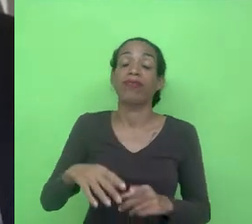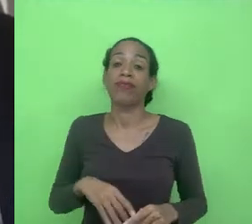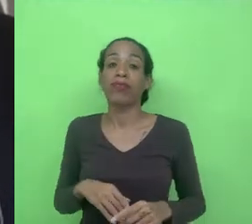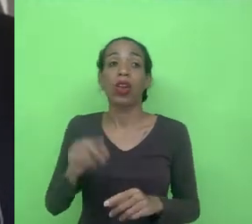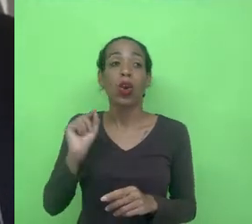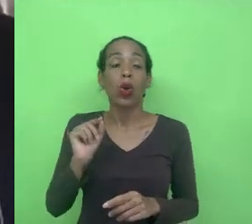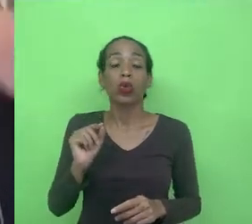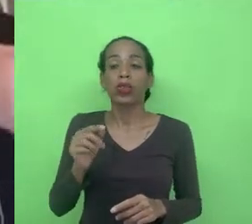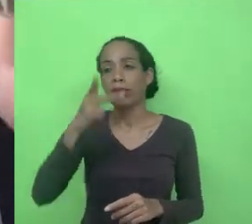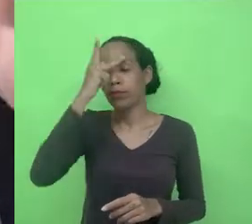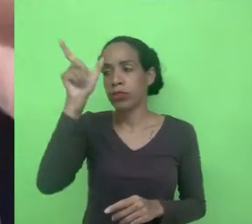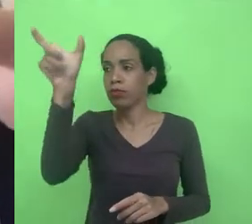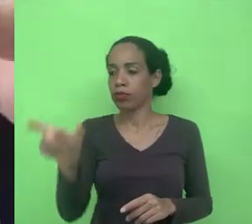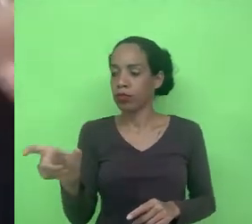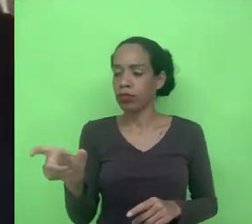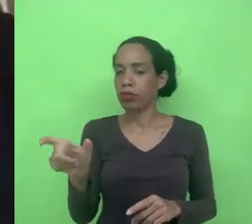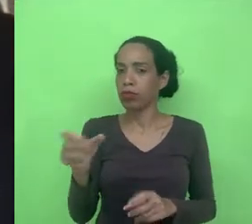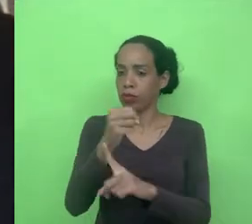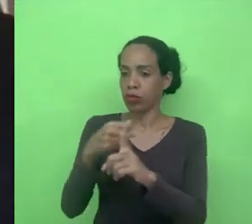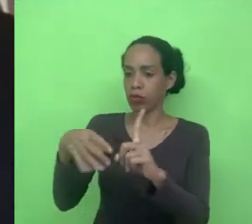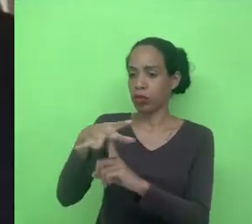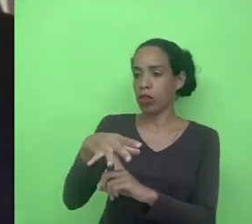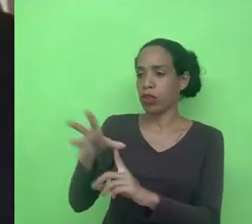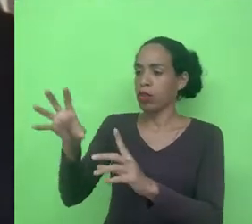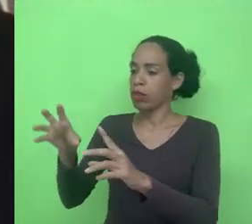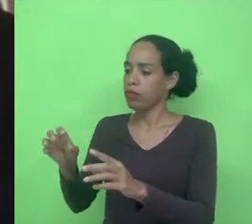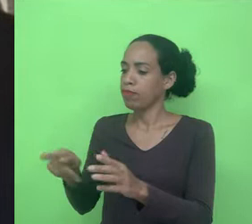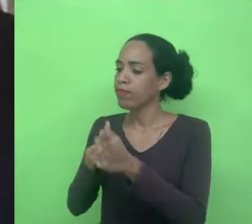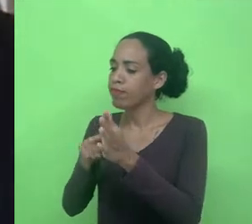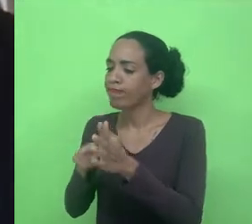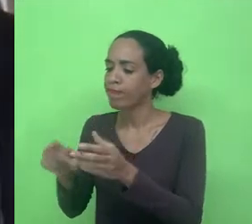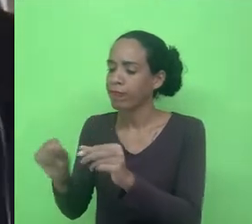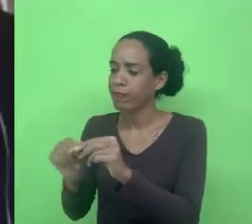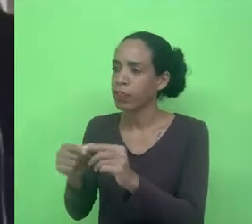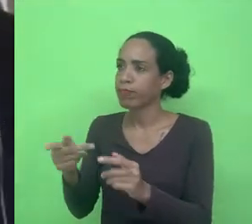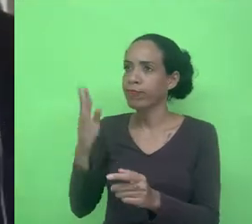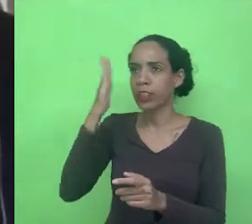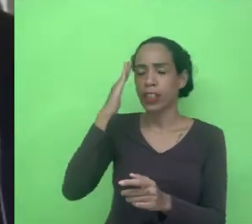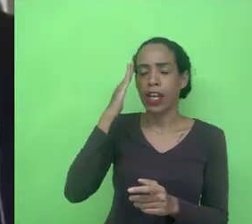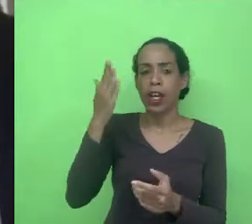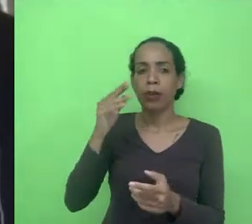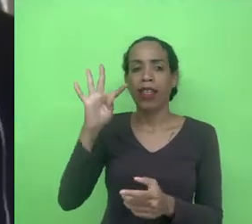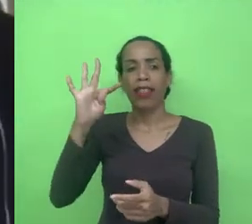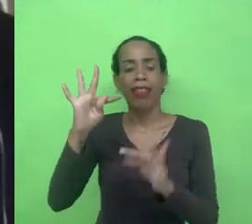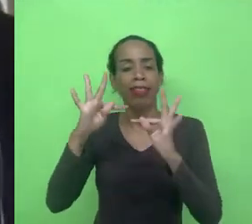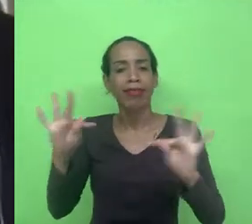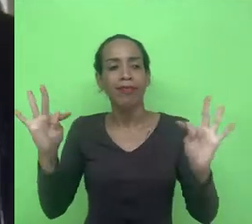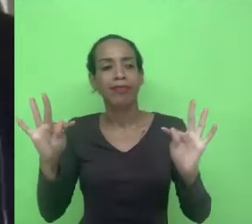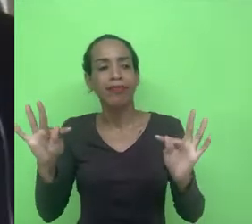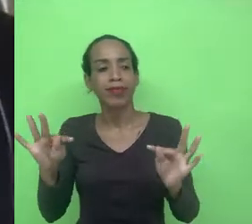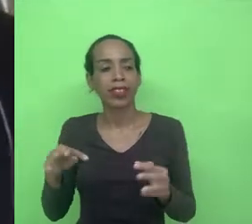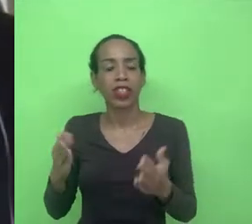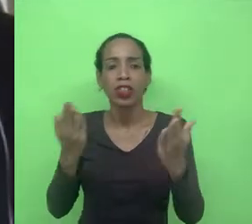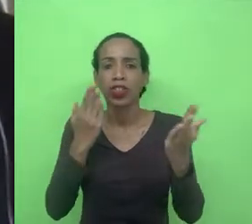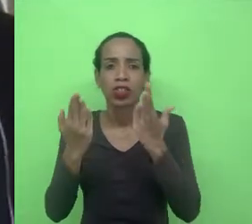sociólogo ele pega uma teoria, ele cria uma hipótese através de teoria e através de certas desconfianças